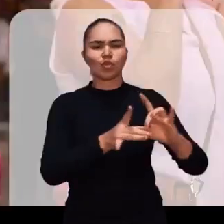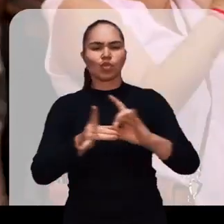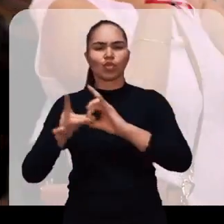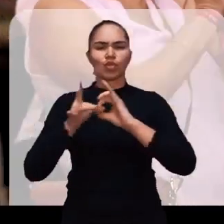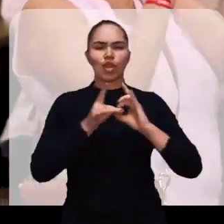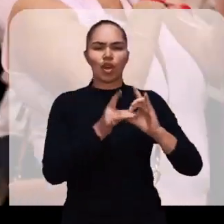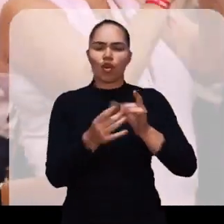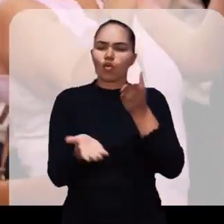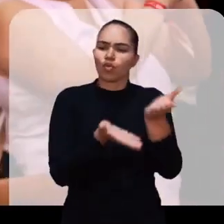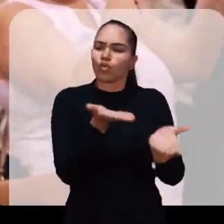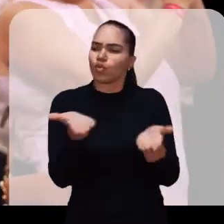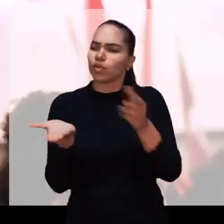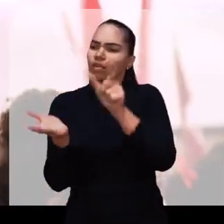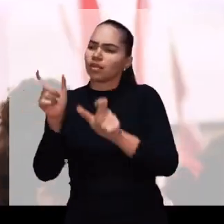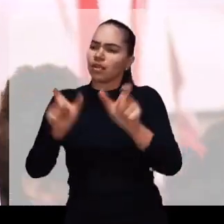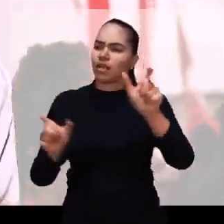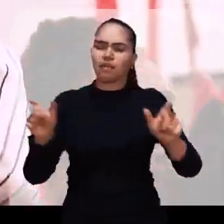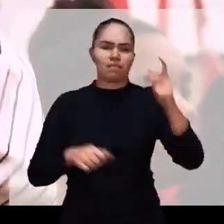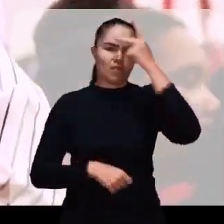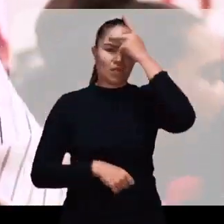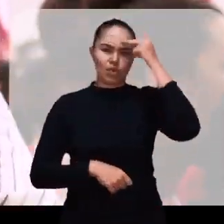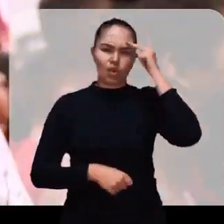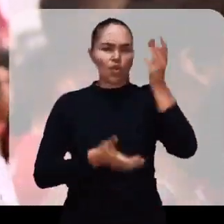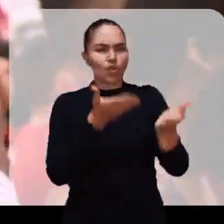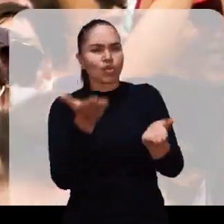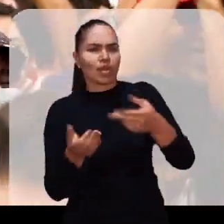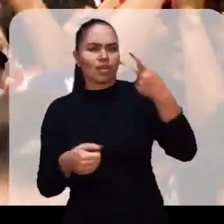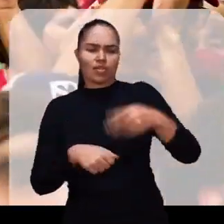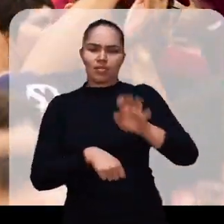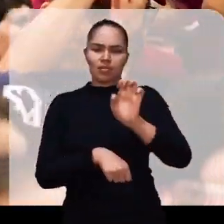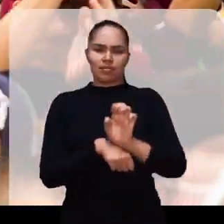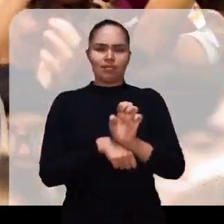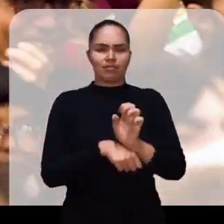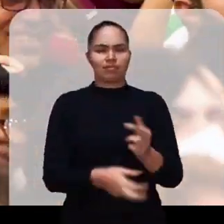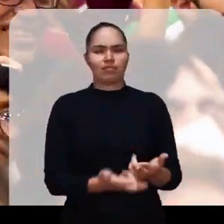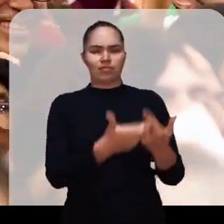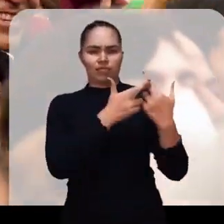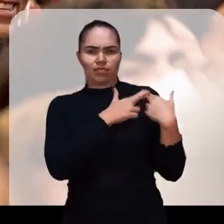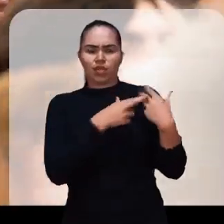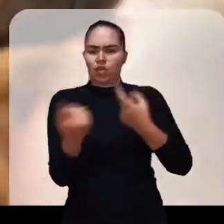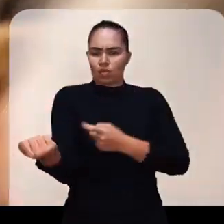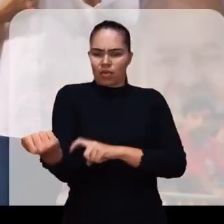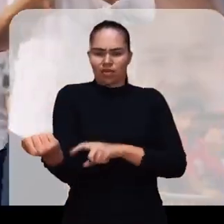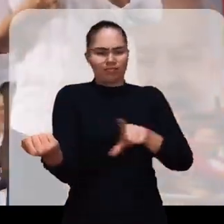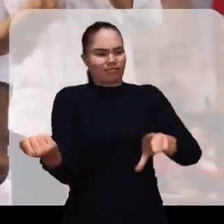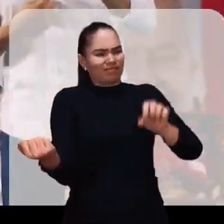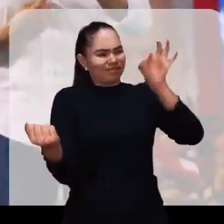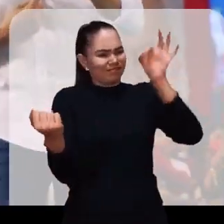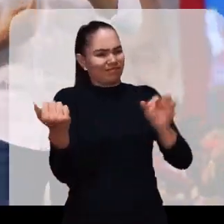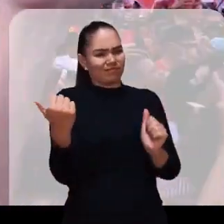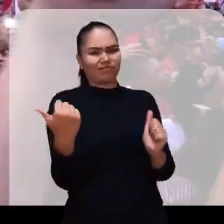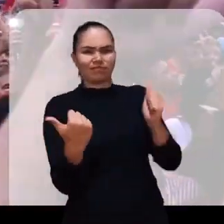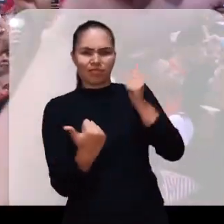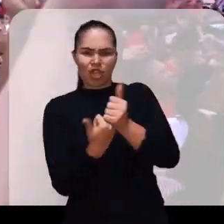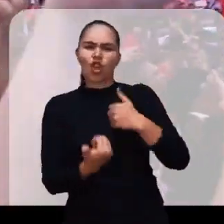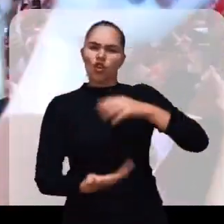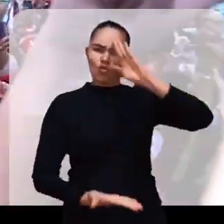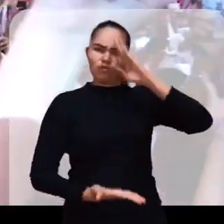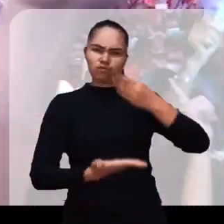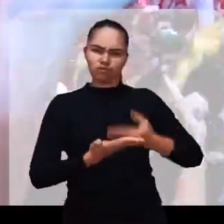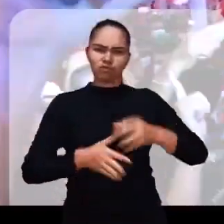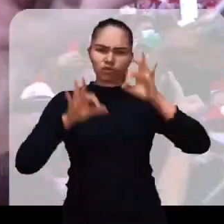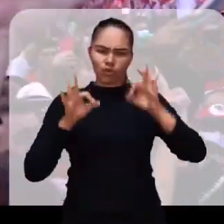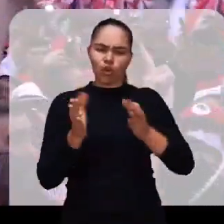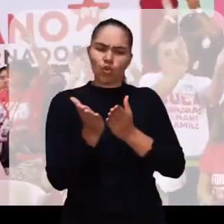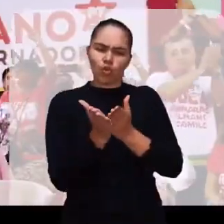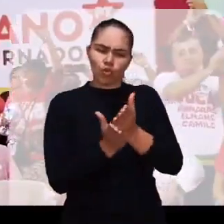caminho é a união, é cuidar das pessoas, é cuidar do Ceará O Elmano é a pessoa